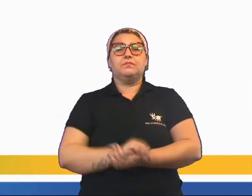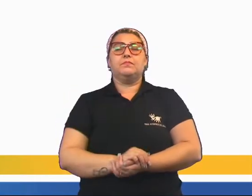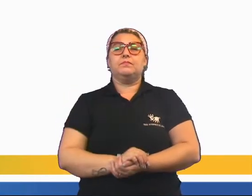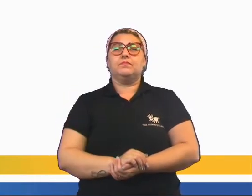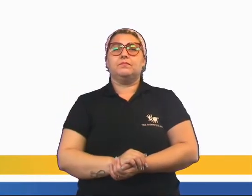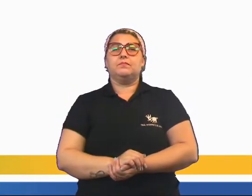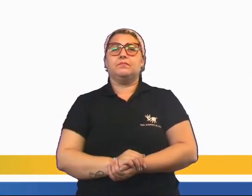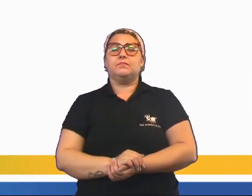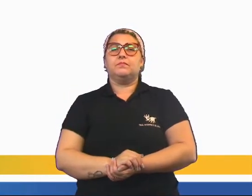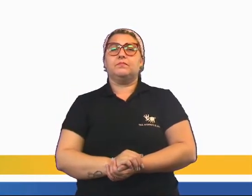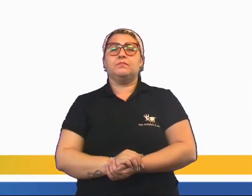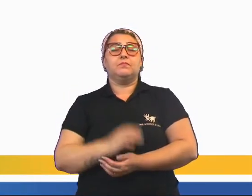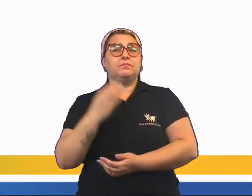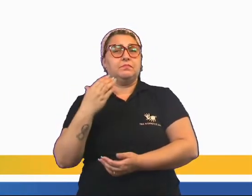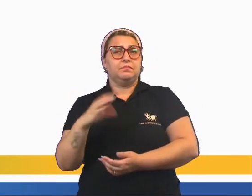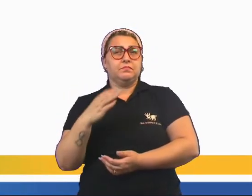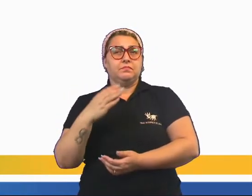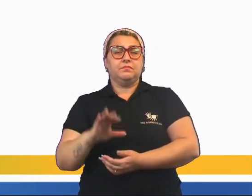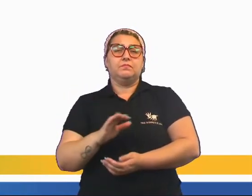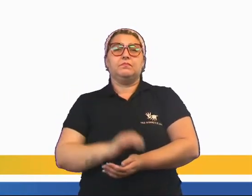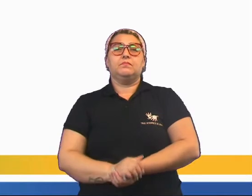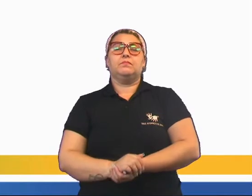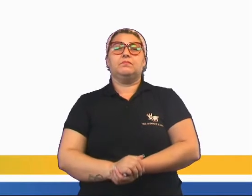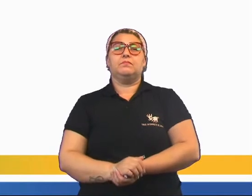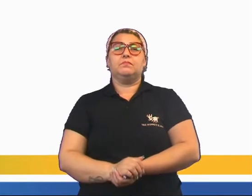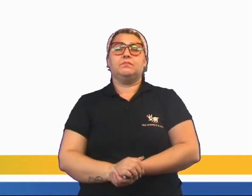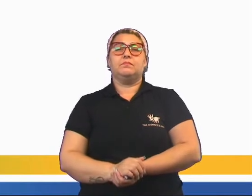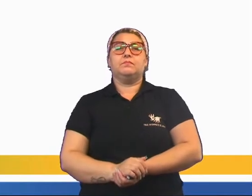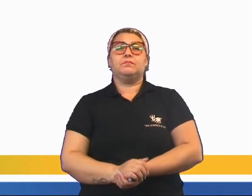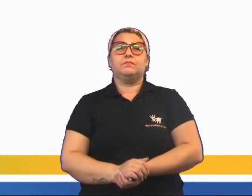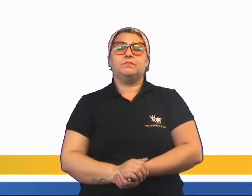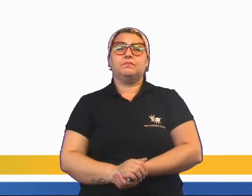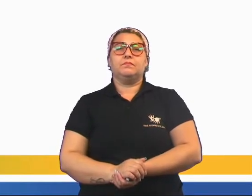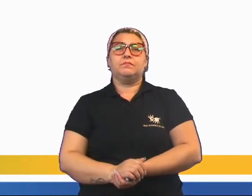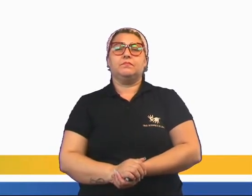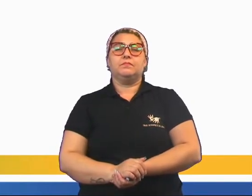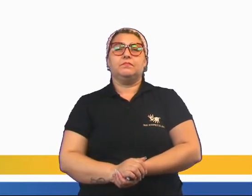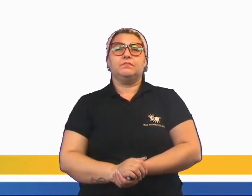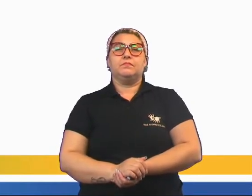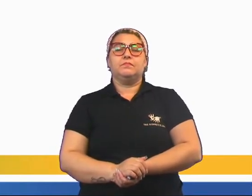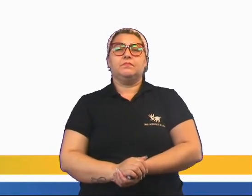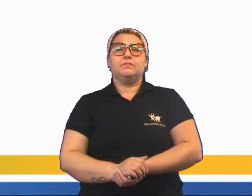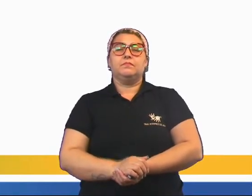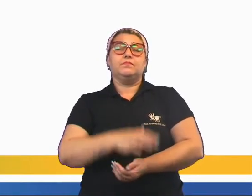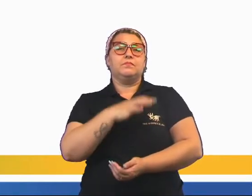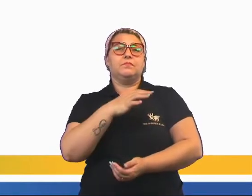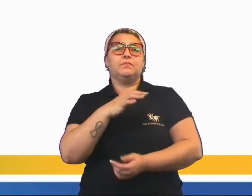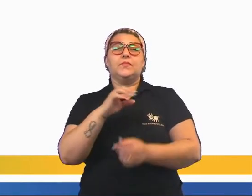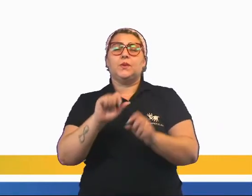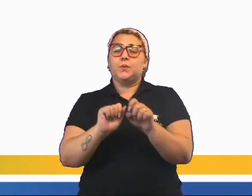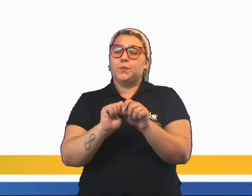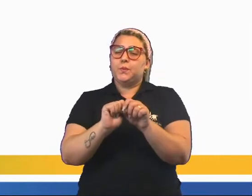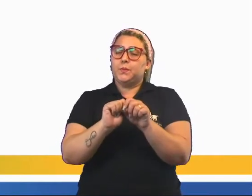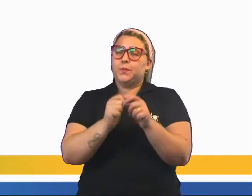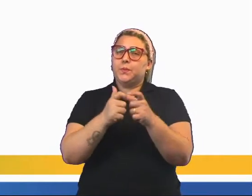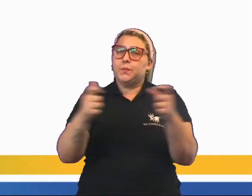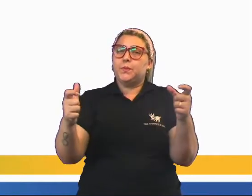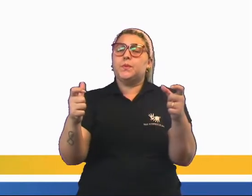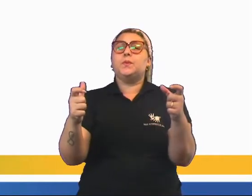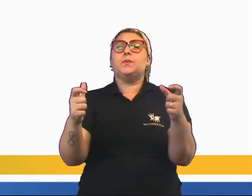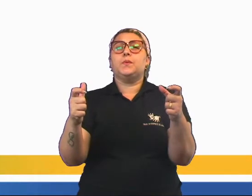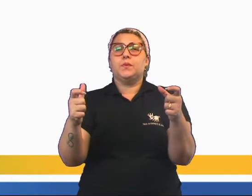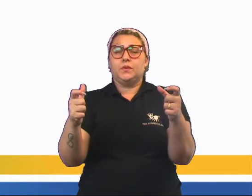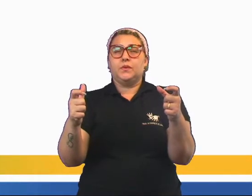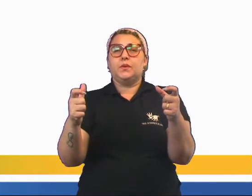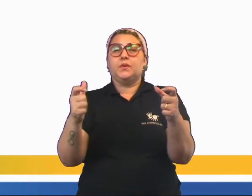ciência forma compêndios. Há um número enorme de